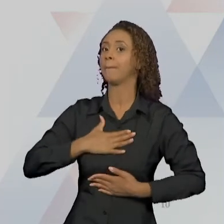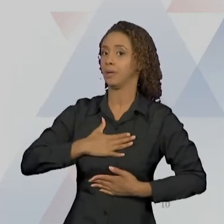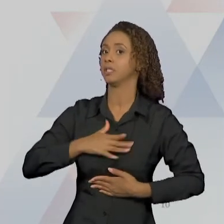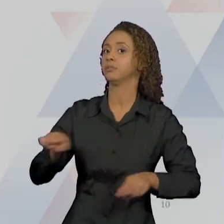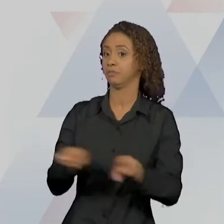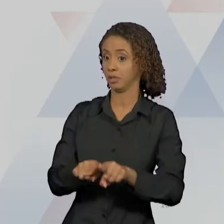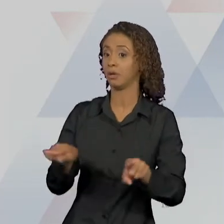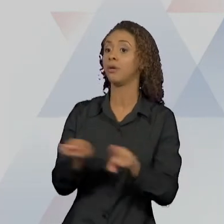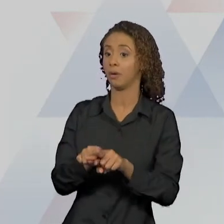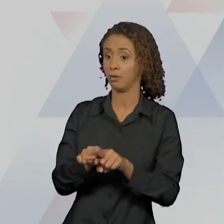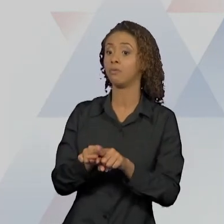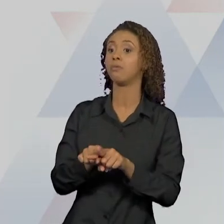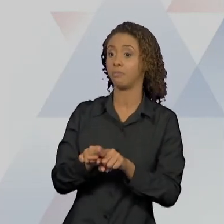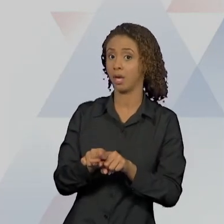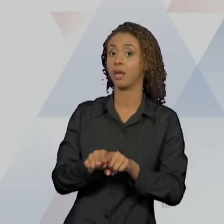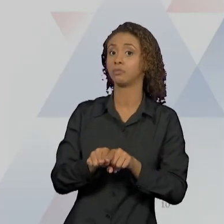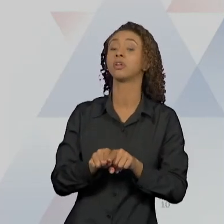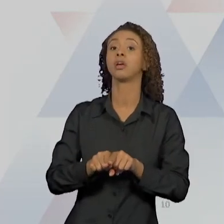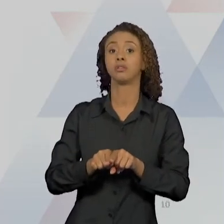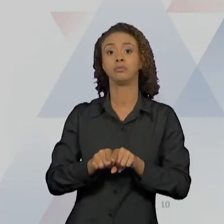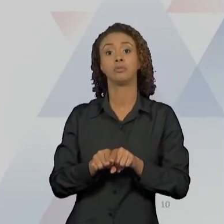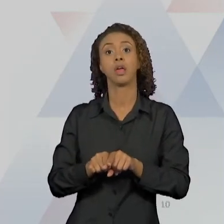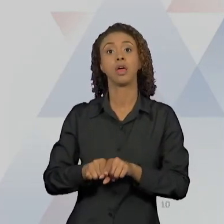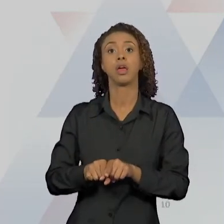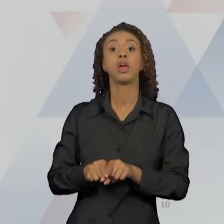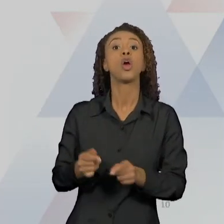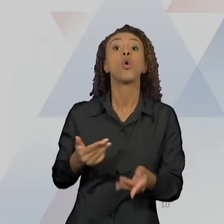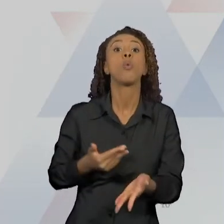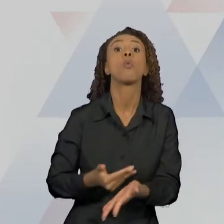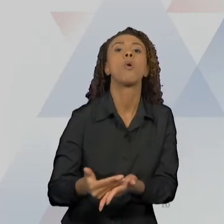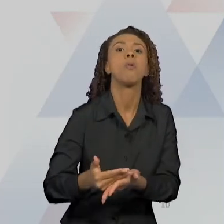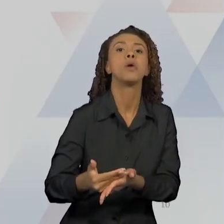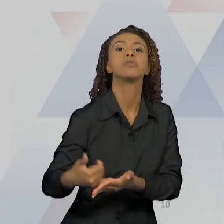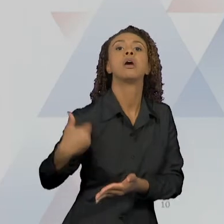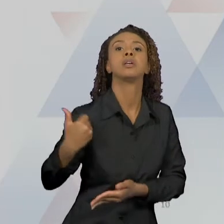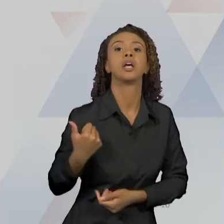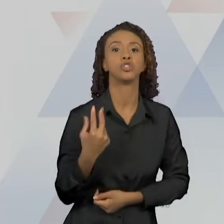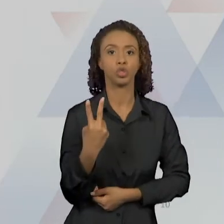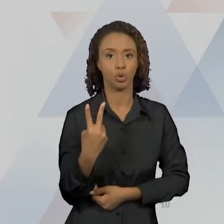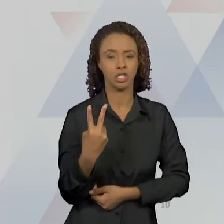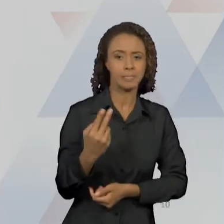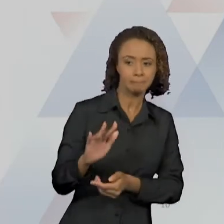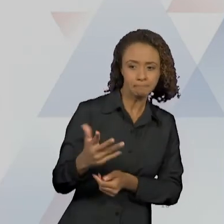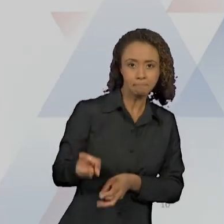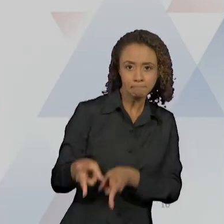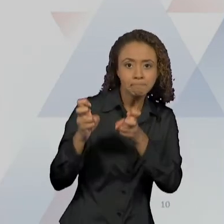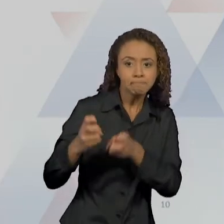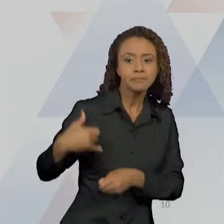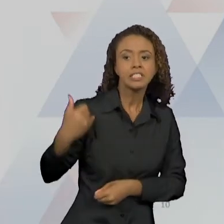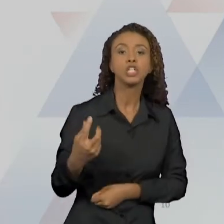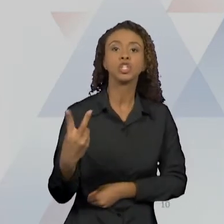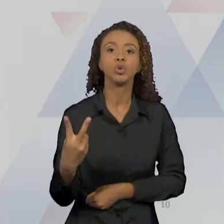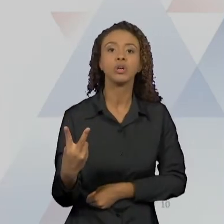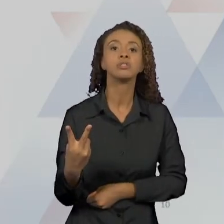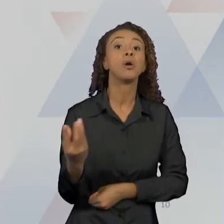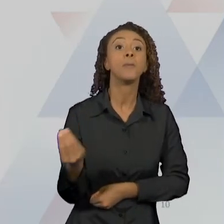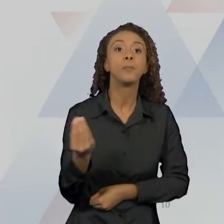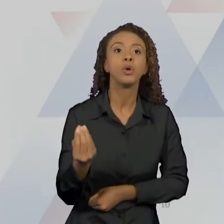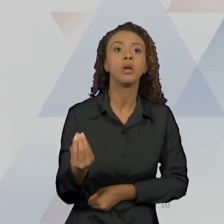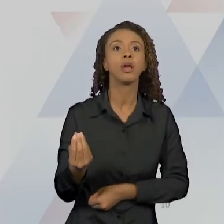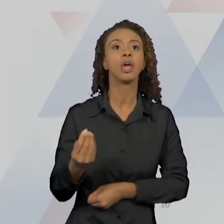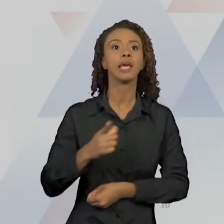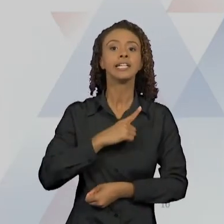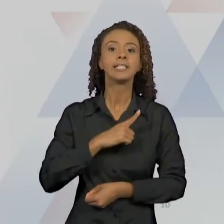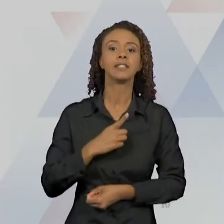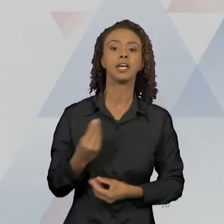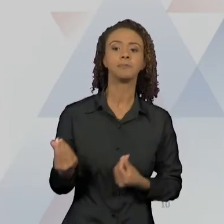mais, o marco é o segundo ano de vida. Nessa fase ocorre a elaboração, voltada muito para